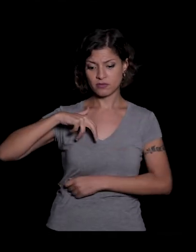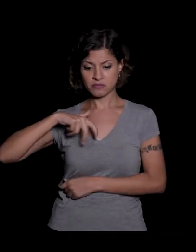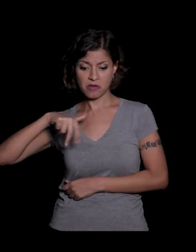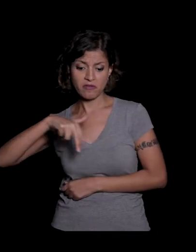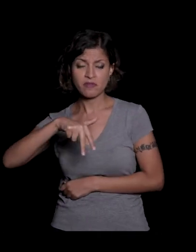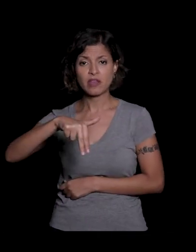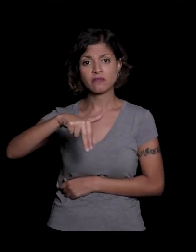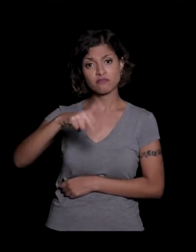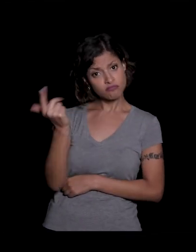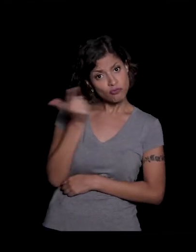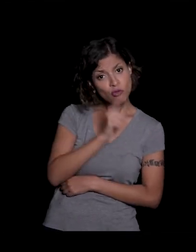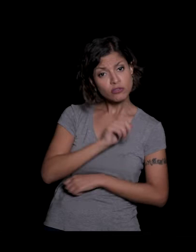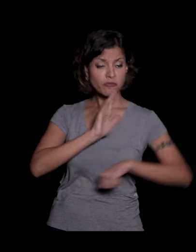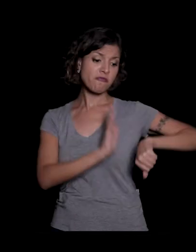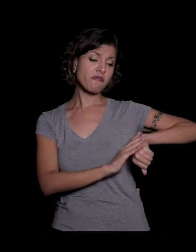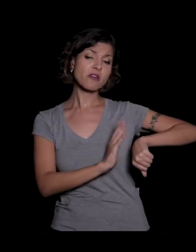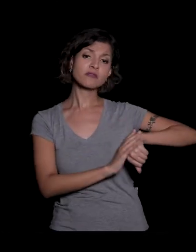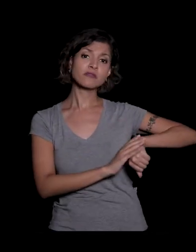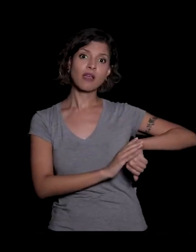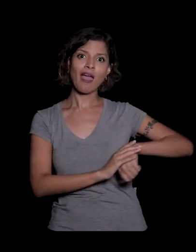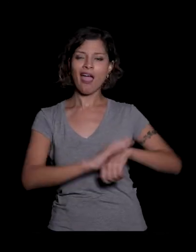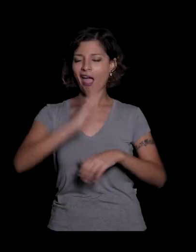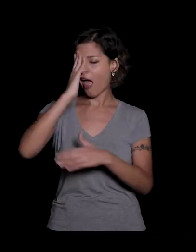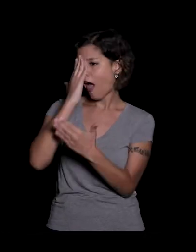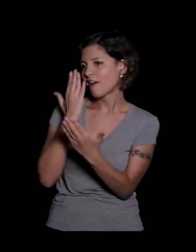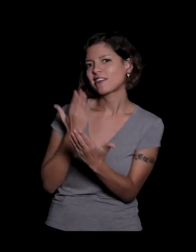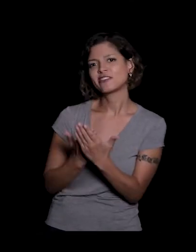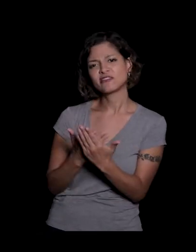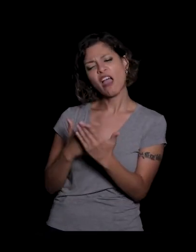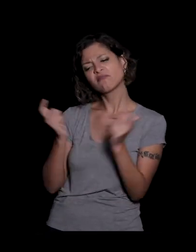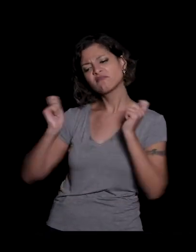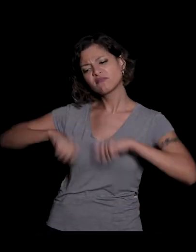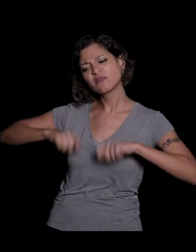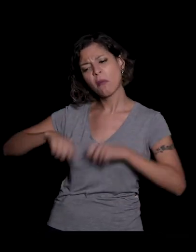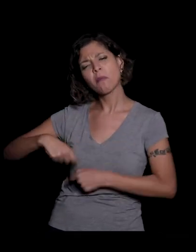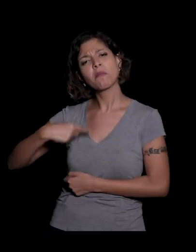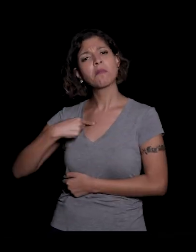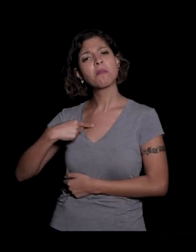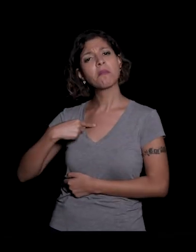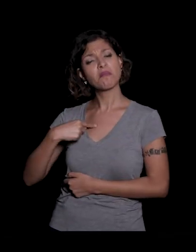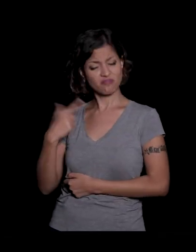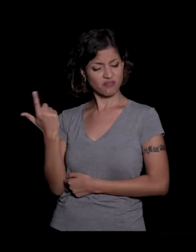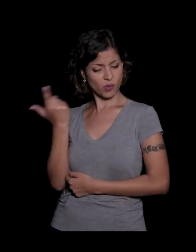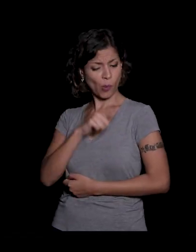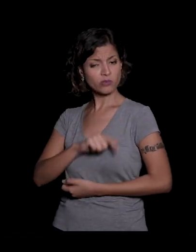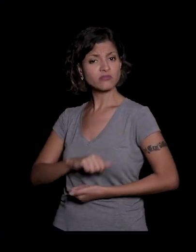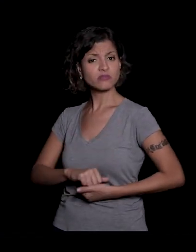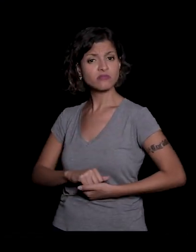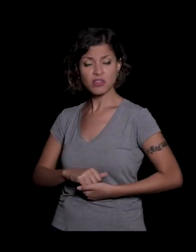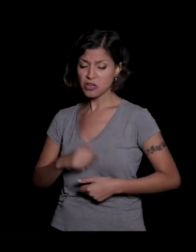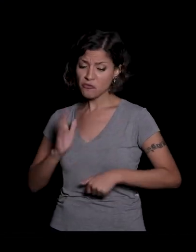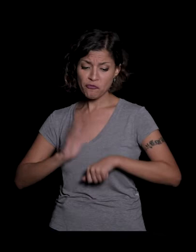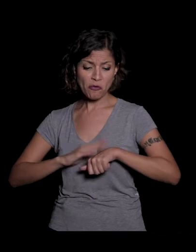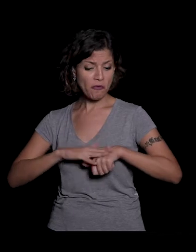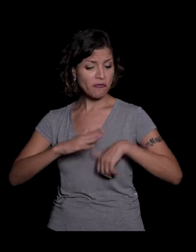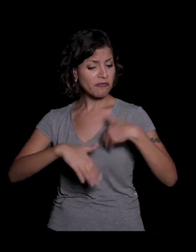eu consigo acreditar que eu sou capaz e vou fazendo